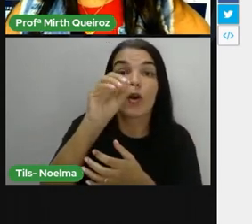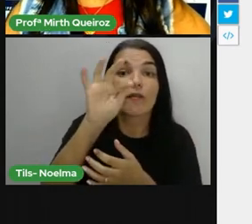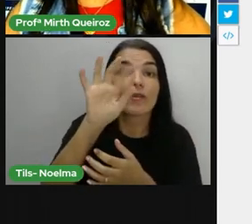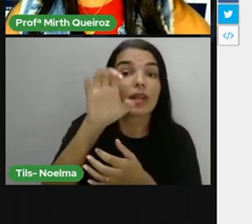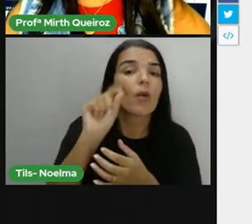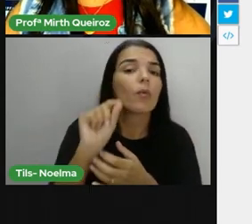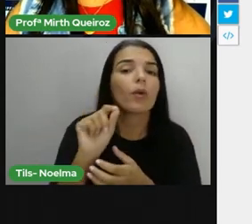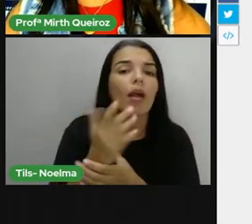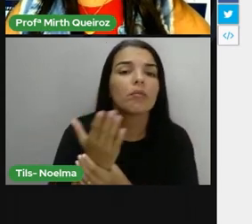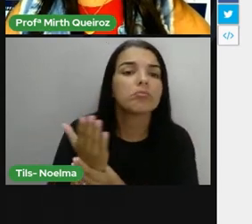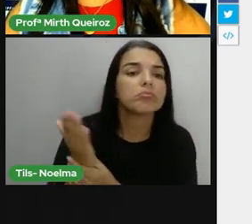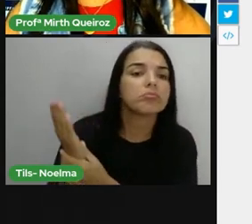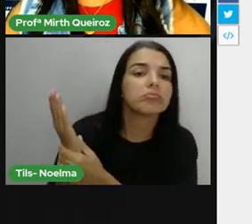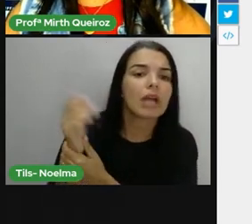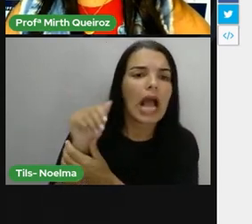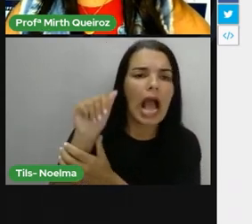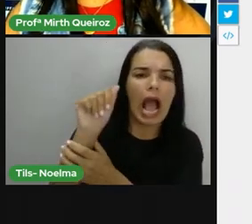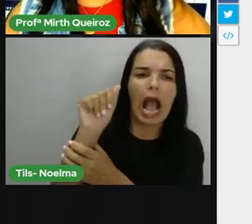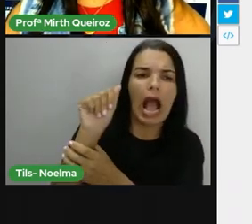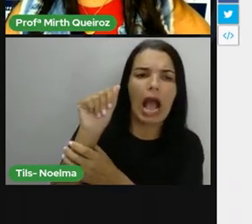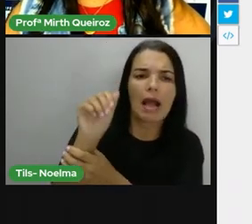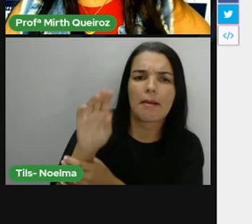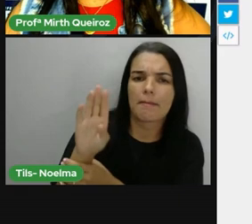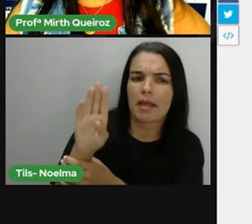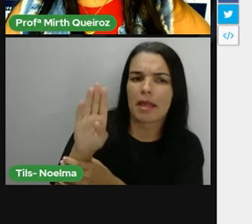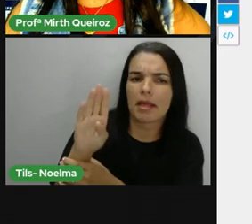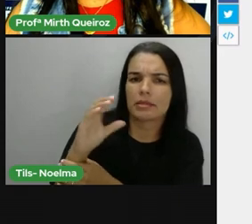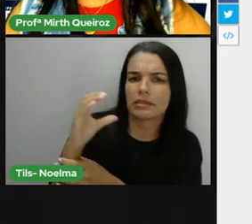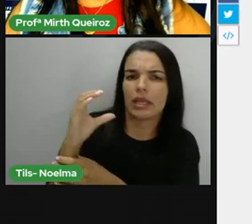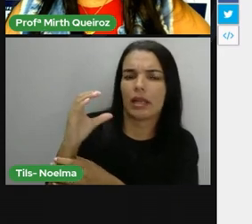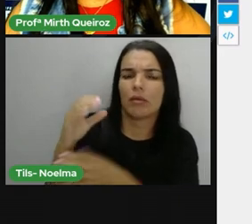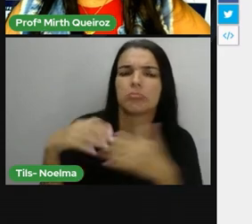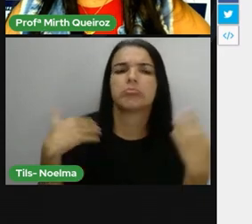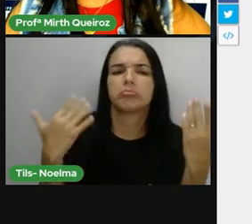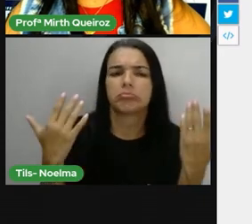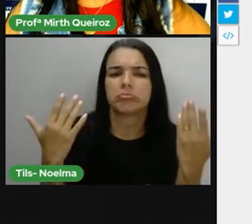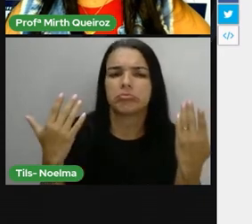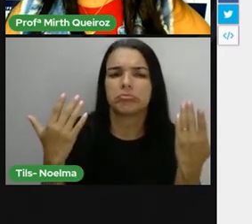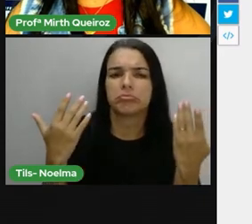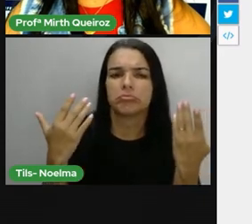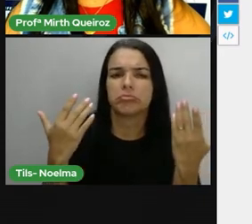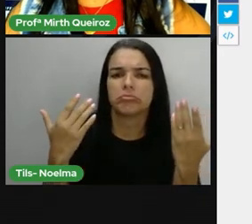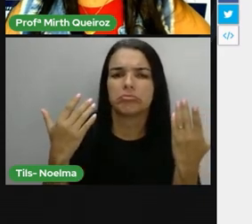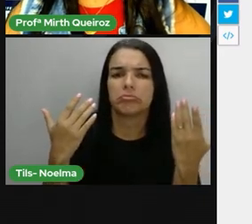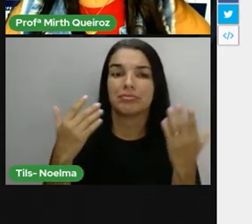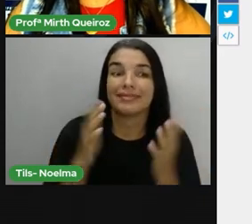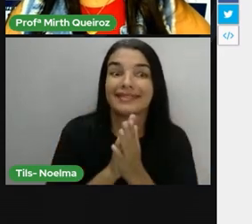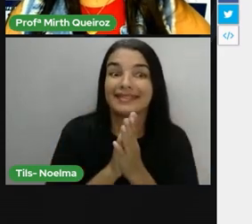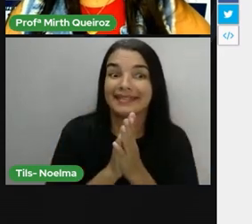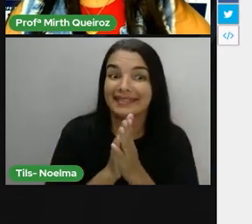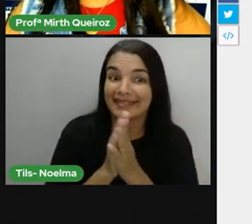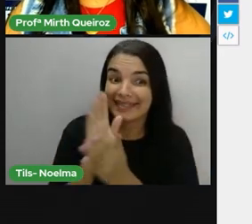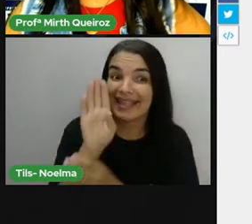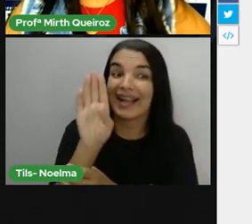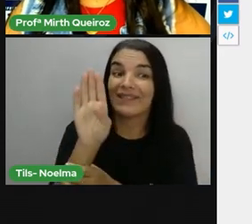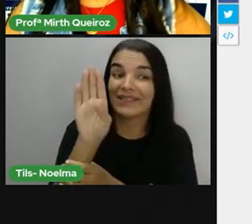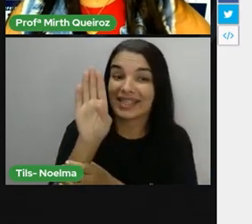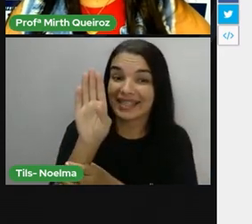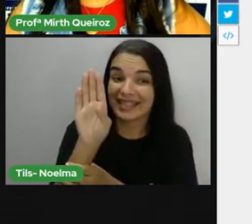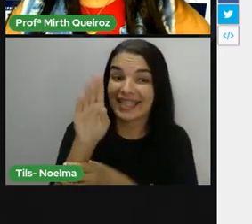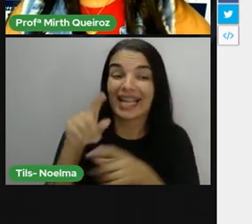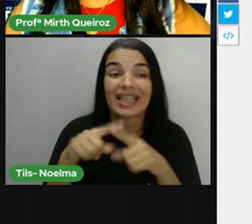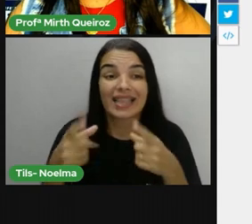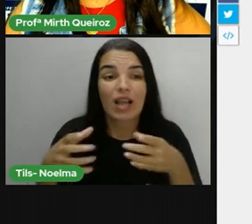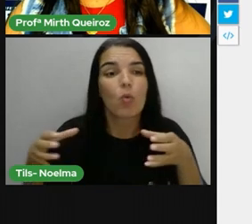uma linha do poema, várias linhas do poema, um texto, várias linhas do poema. o